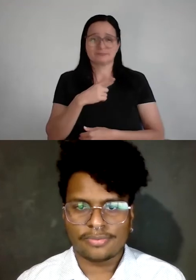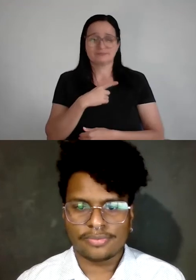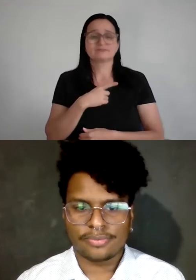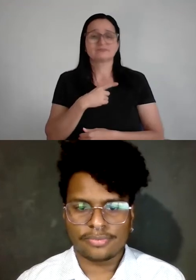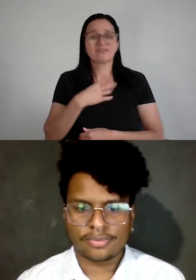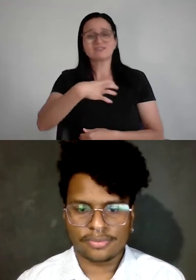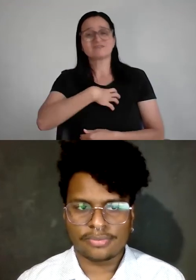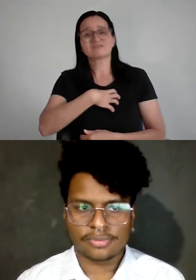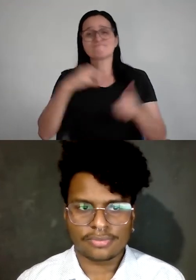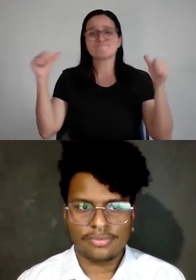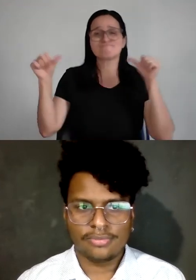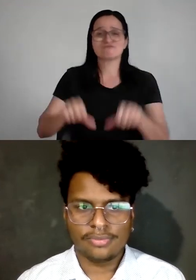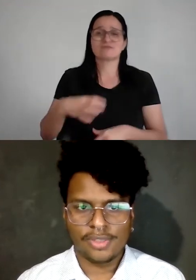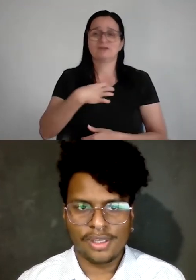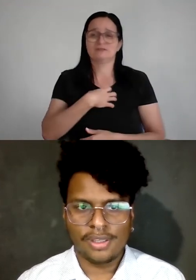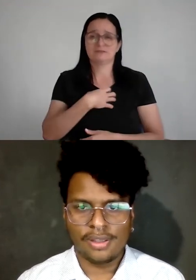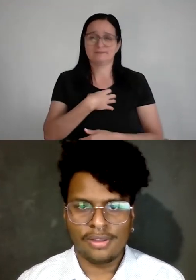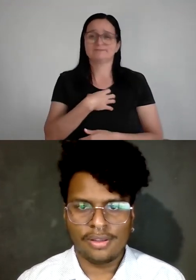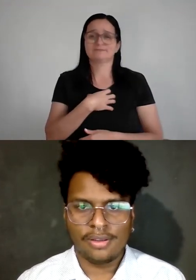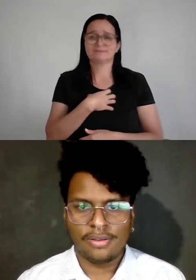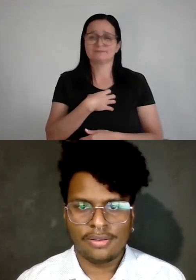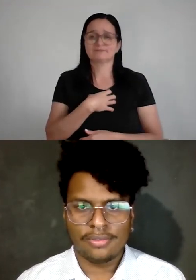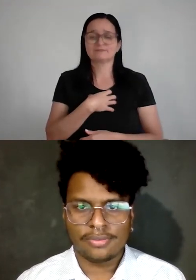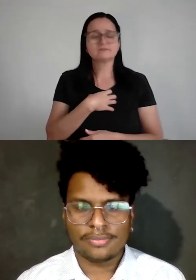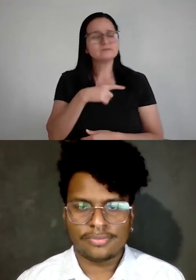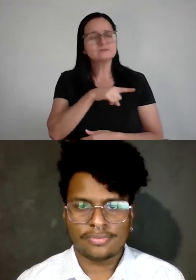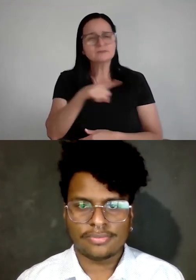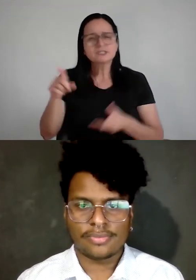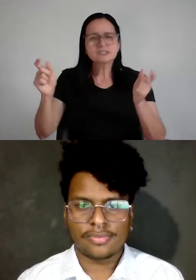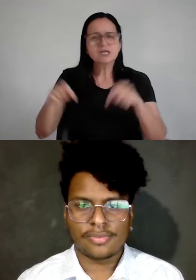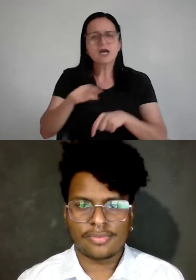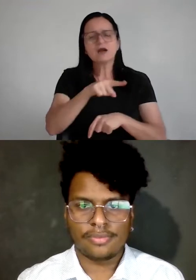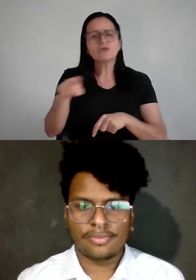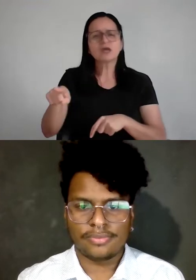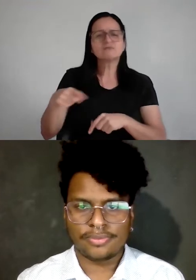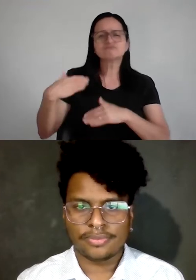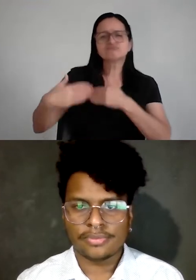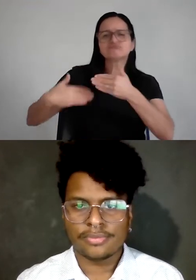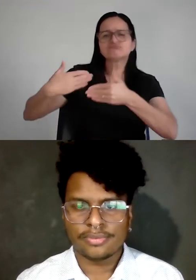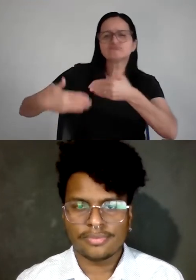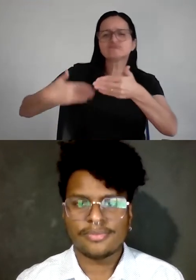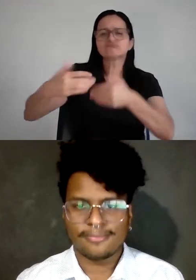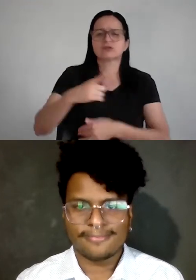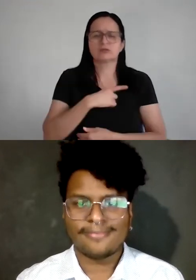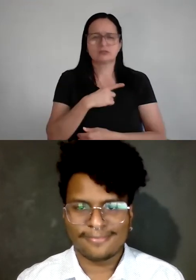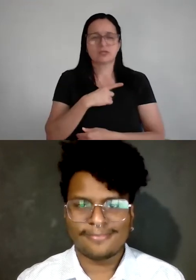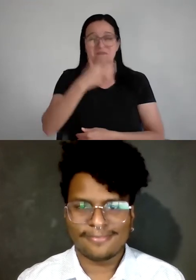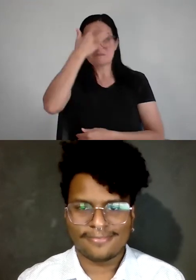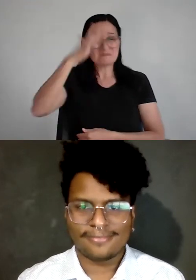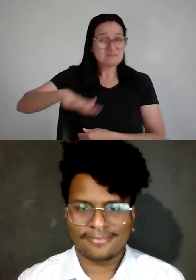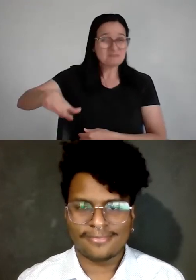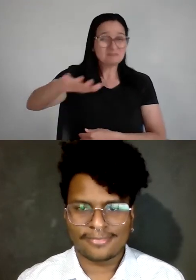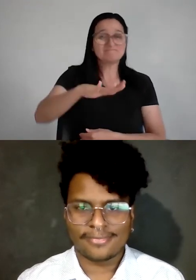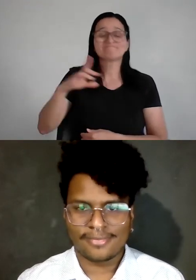mesmo se tirar do jogo, e por incrível que pareça, você fazer com isso mesmo parece uma maluquice, mas não, o ser humano é complicado, eu